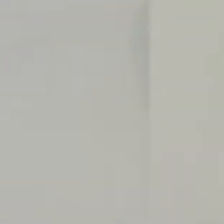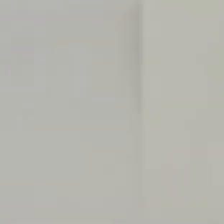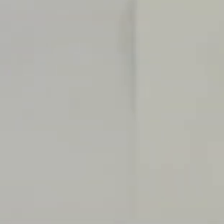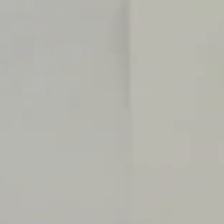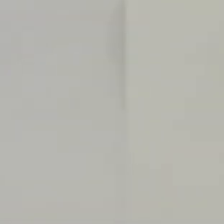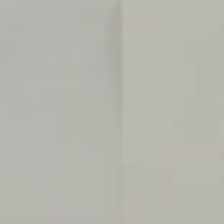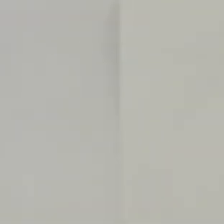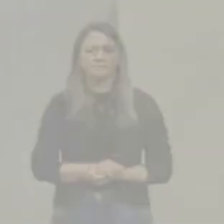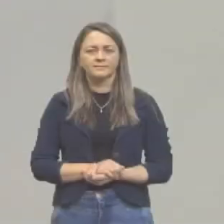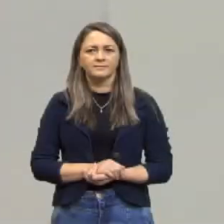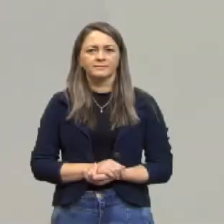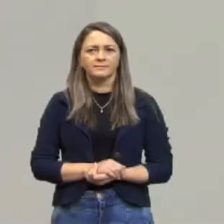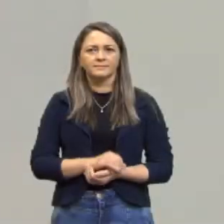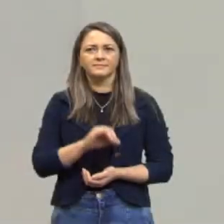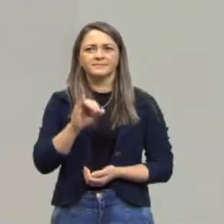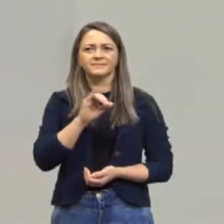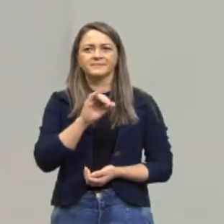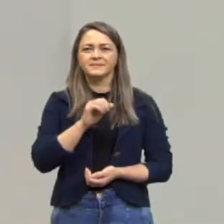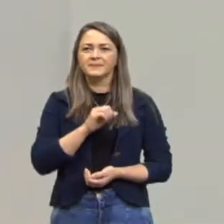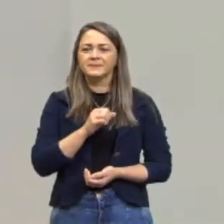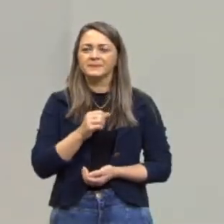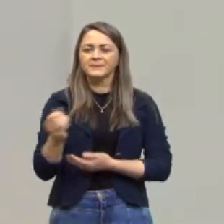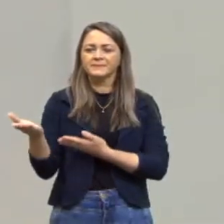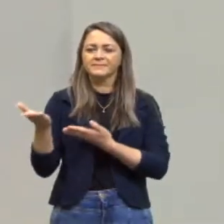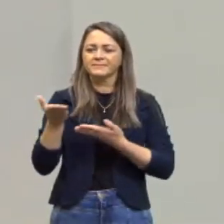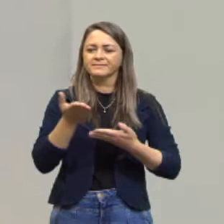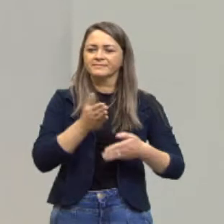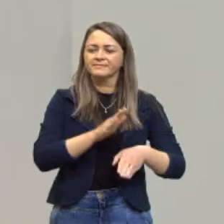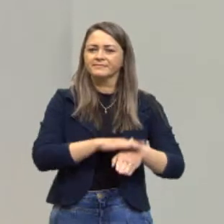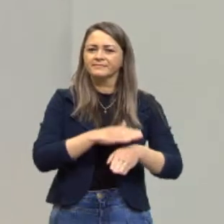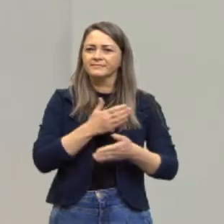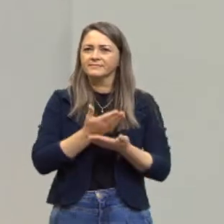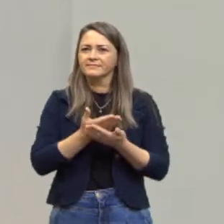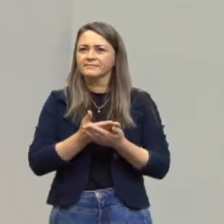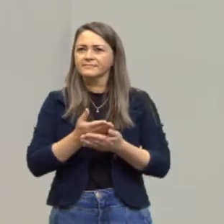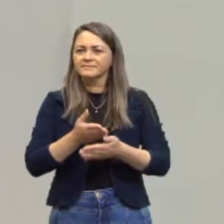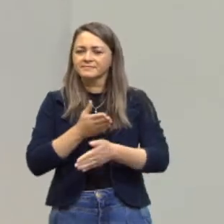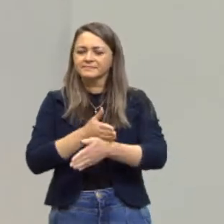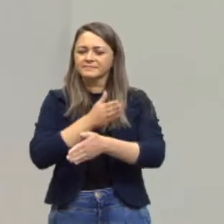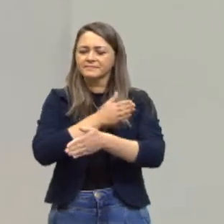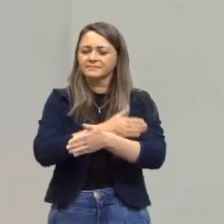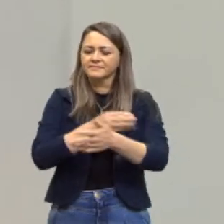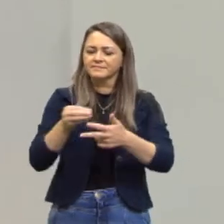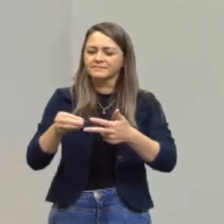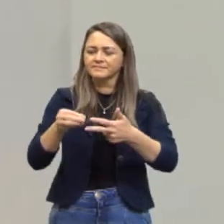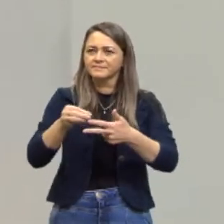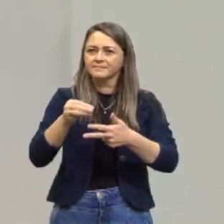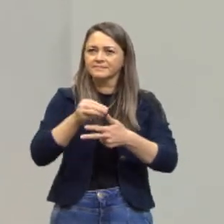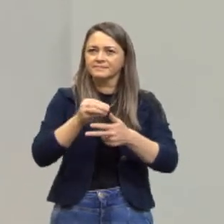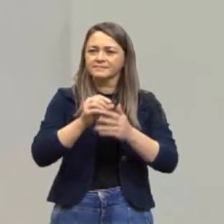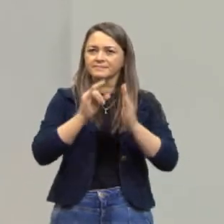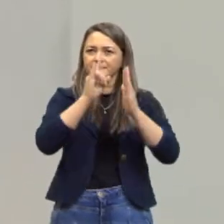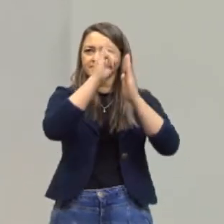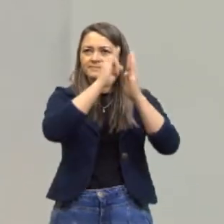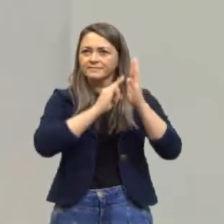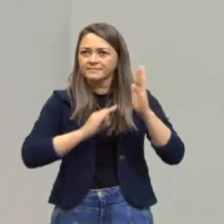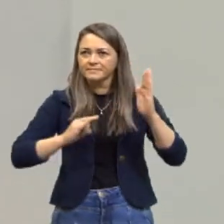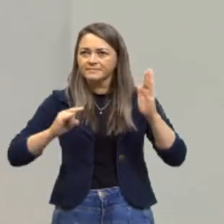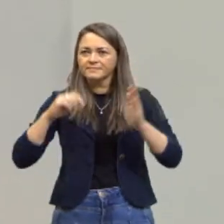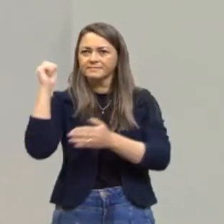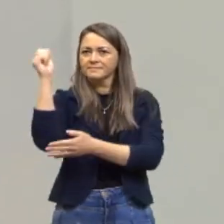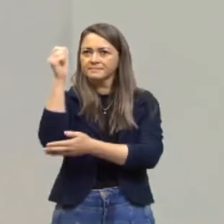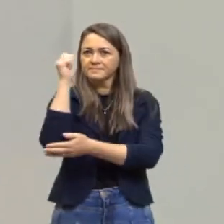Olá pessoal, bem-vindos a mais uma aula do projeto Pré-Enem da Secretaria de Educação do estado do Rio Grande do Sul.